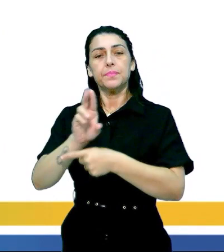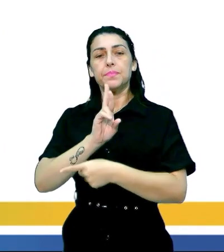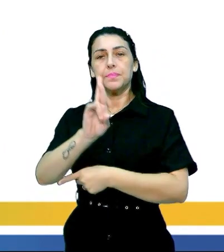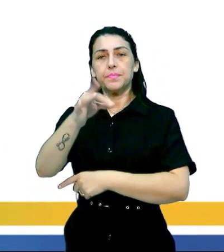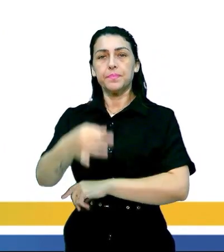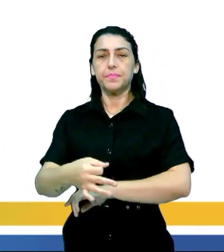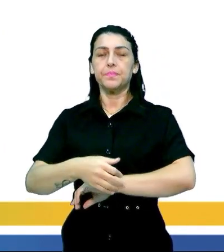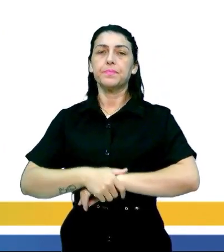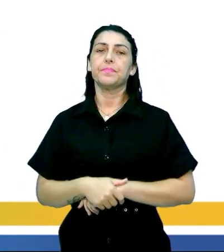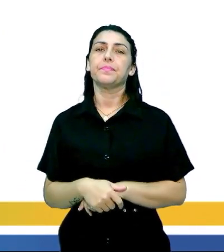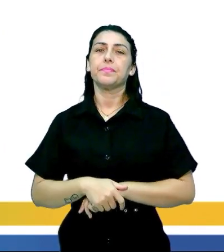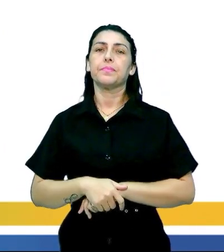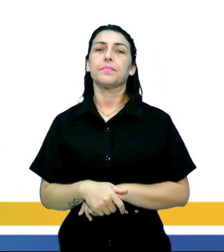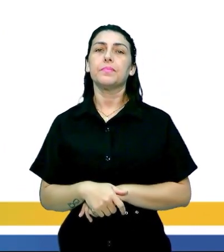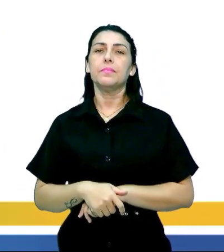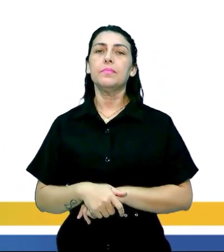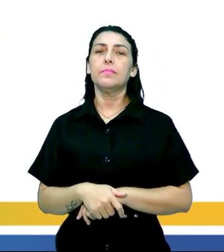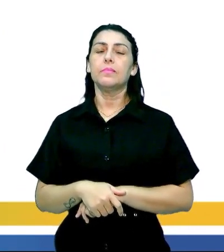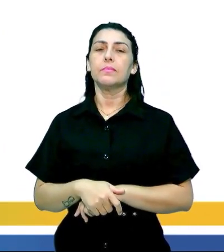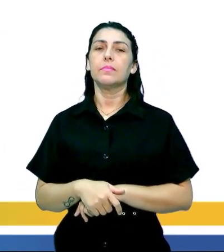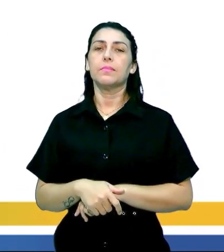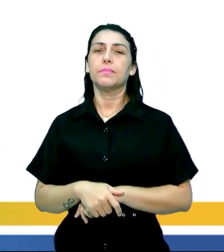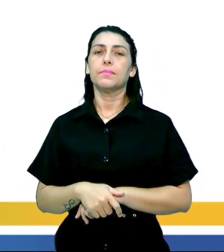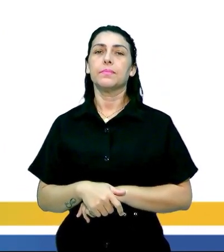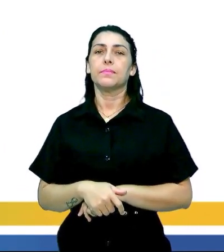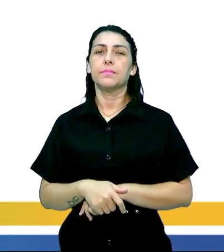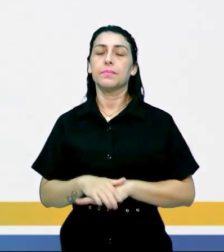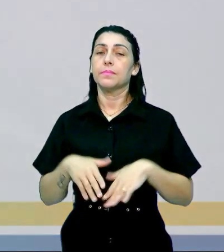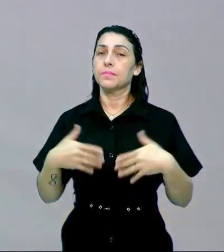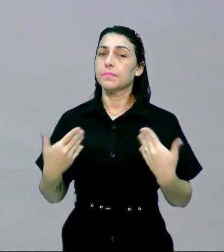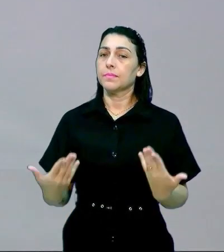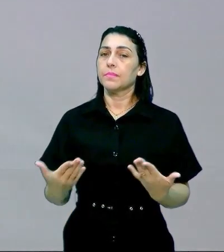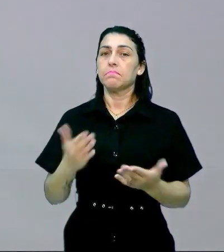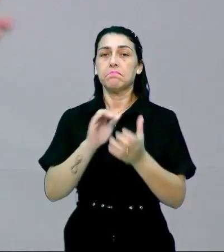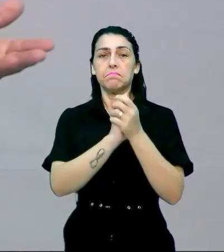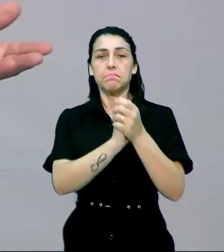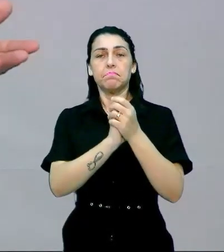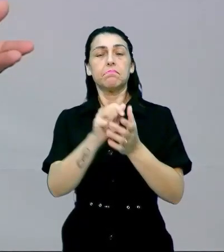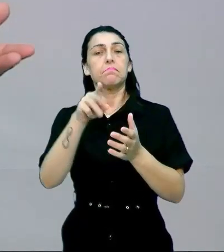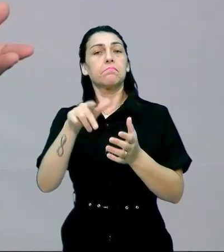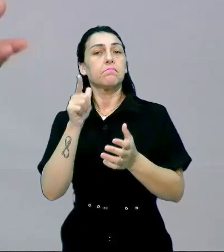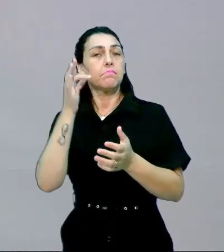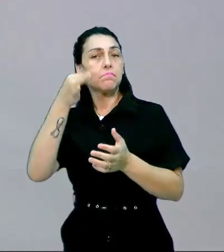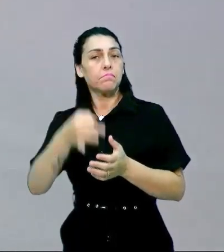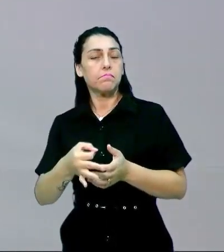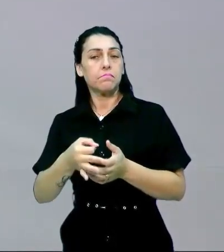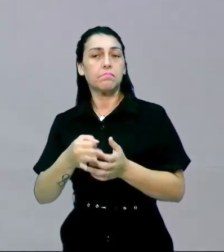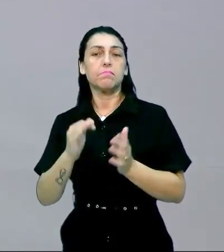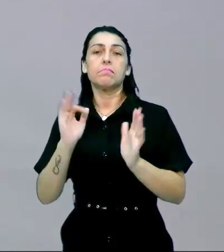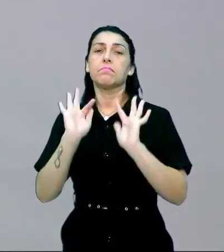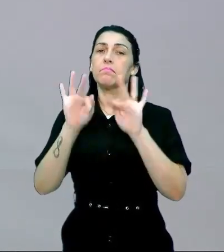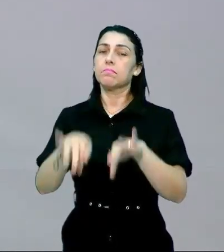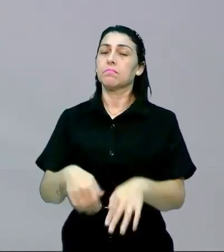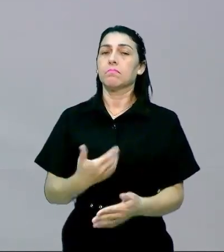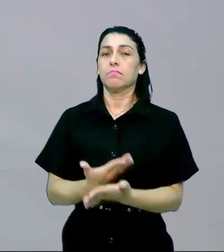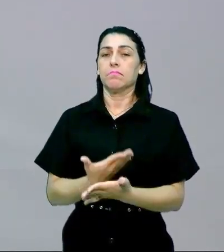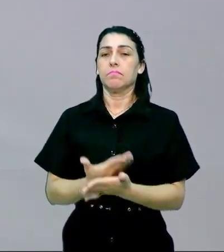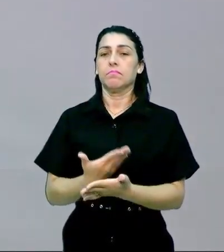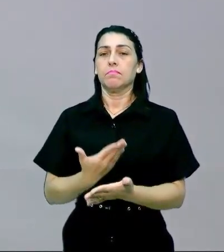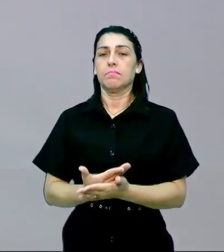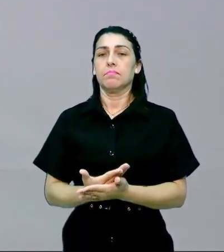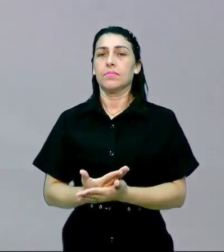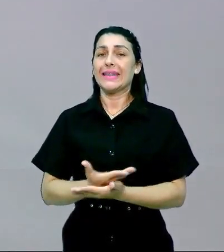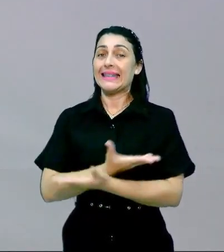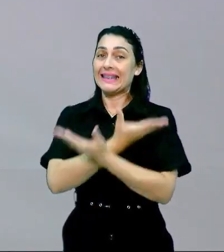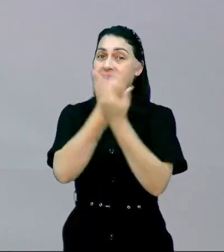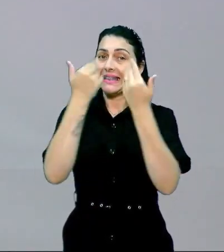alternativa correta letra d é isso aí galera parabéns para quem acertou chegamos ao final de mais uma aula